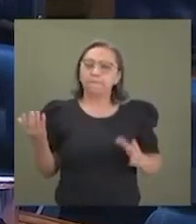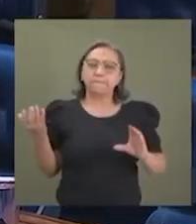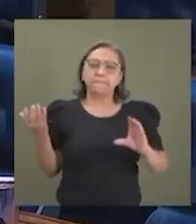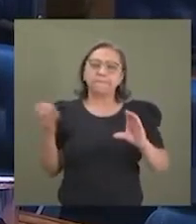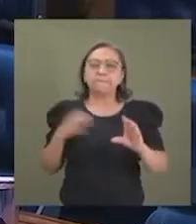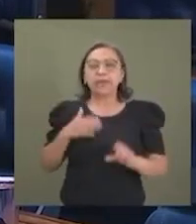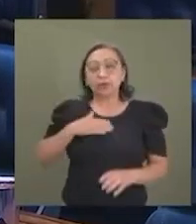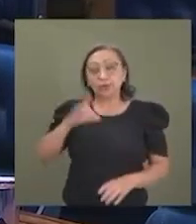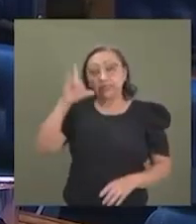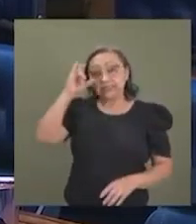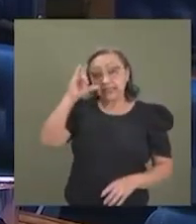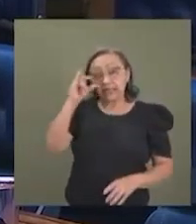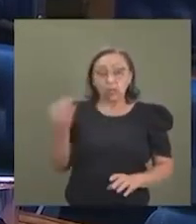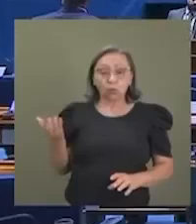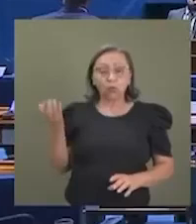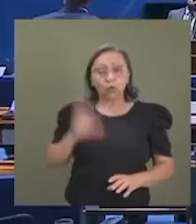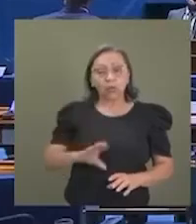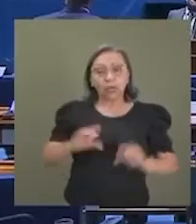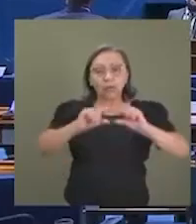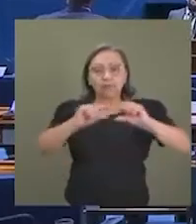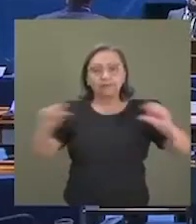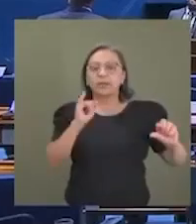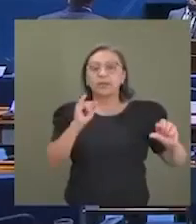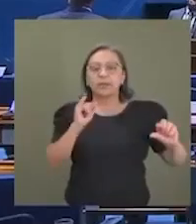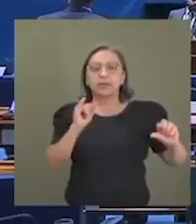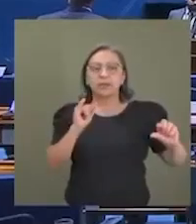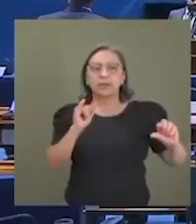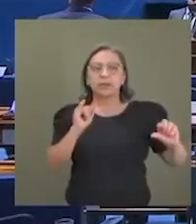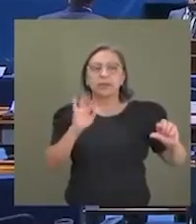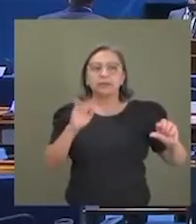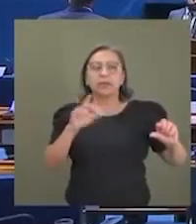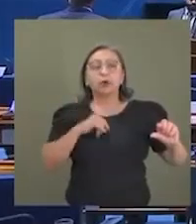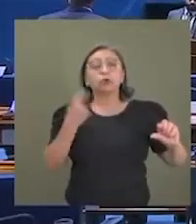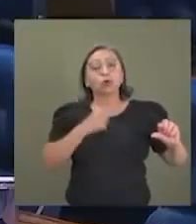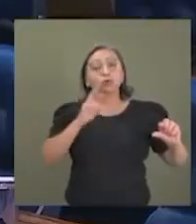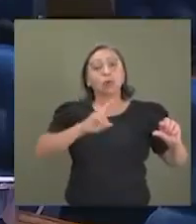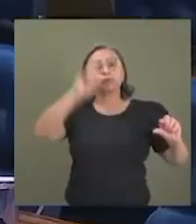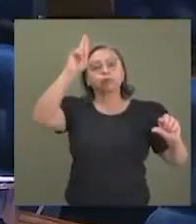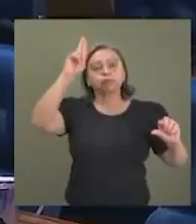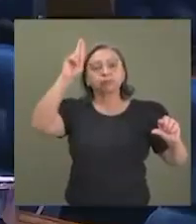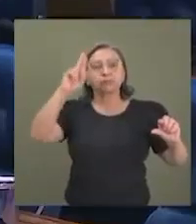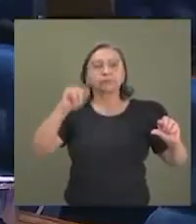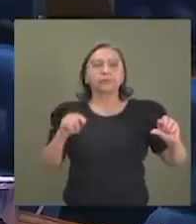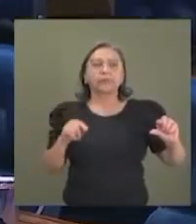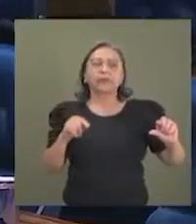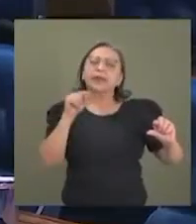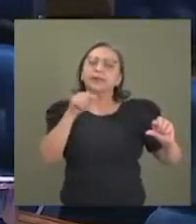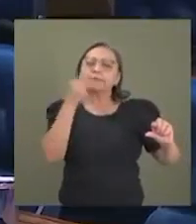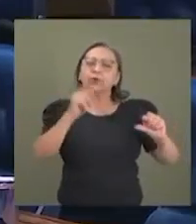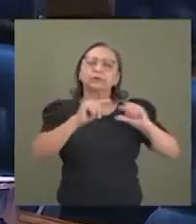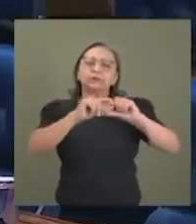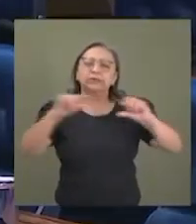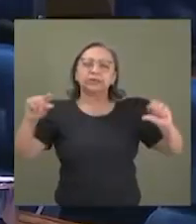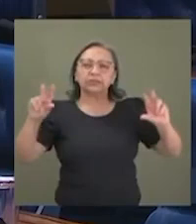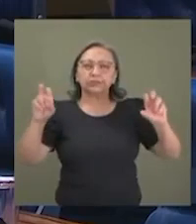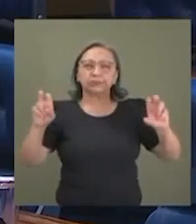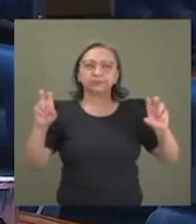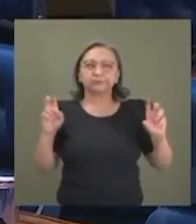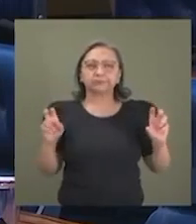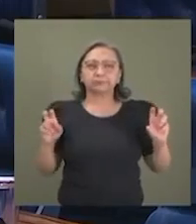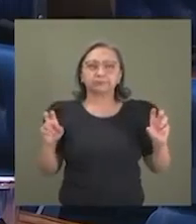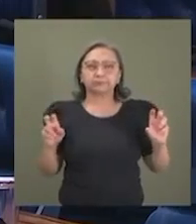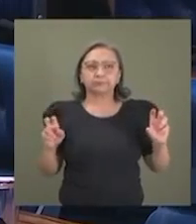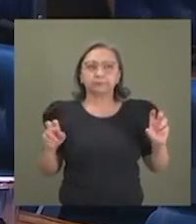do meu Patrício Rui Barbosa, que é o nosso patrono. Ele disse o seguinte, diante do